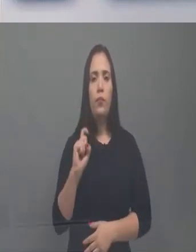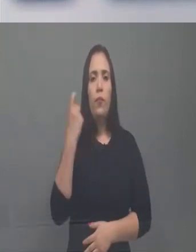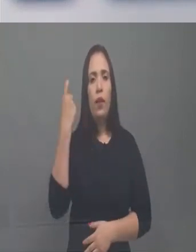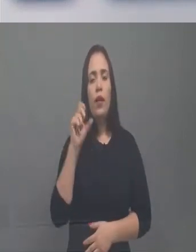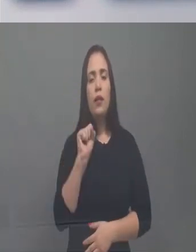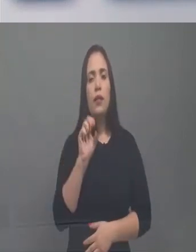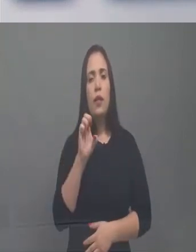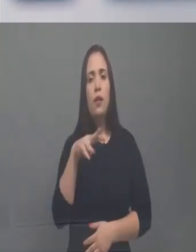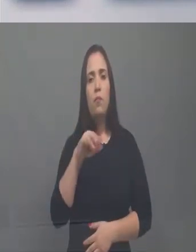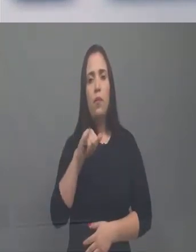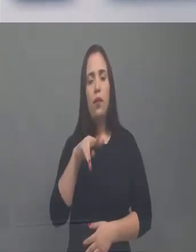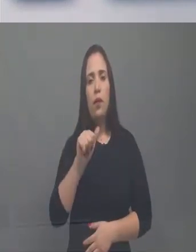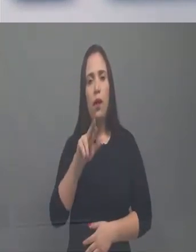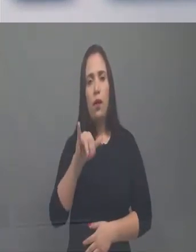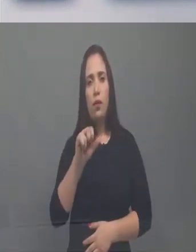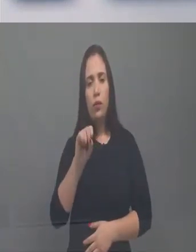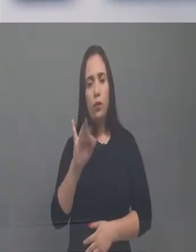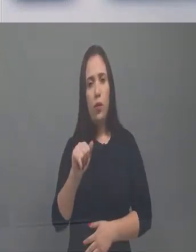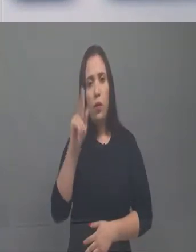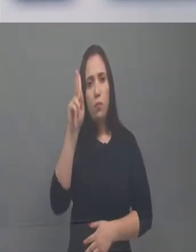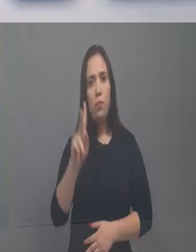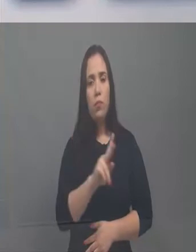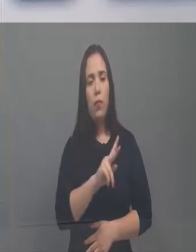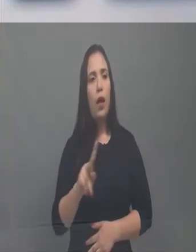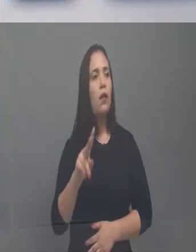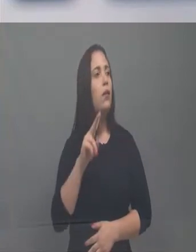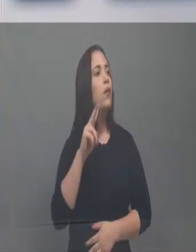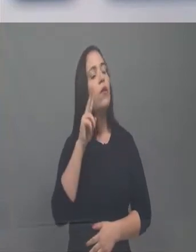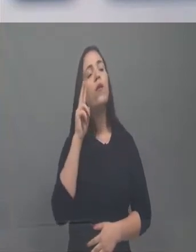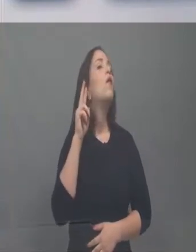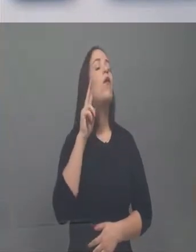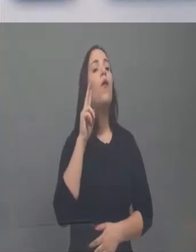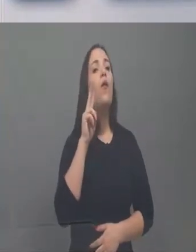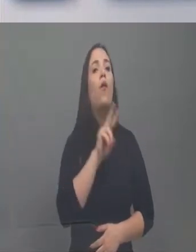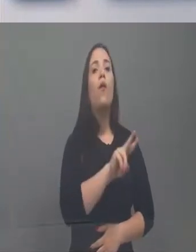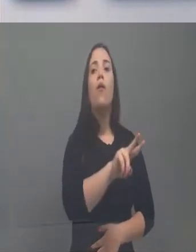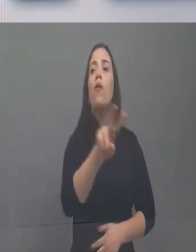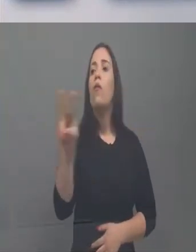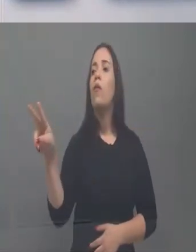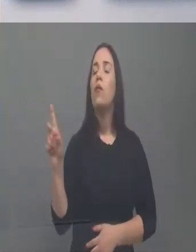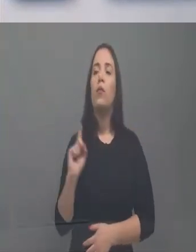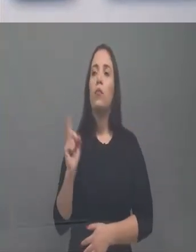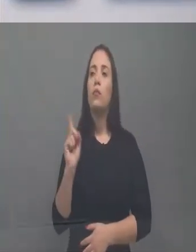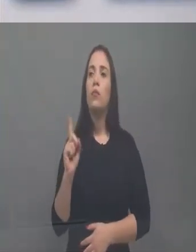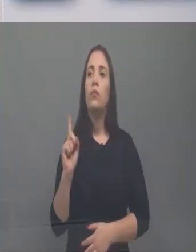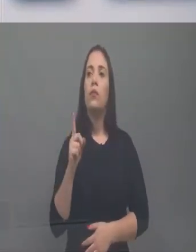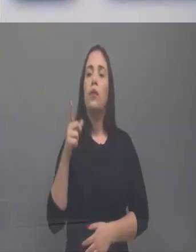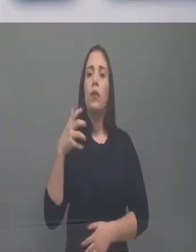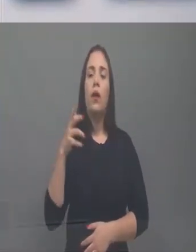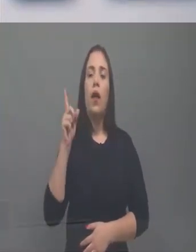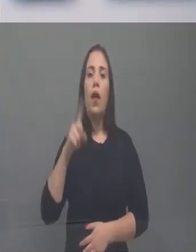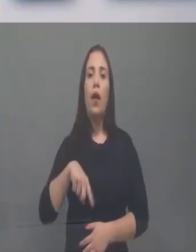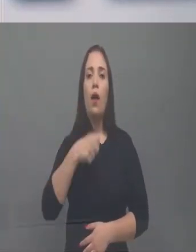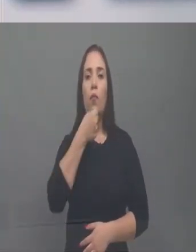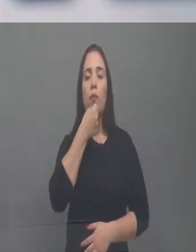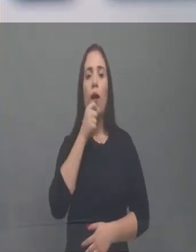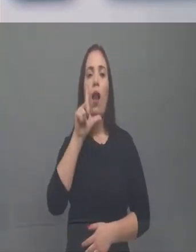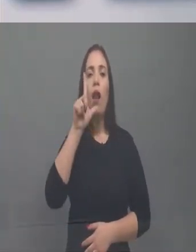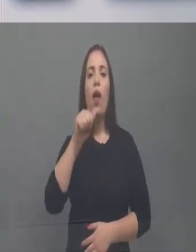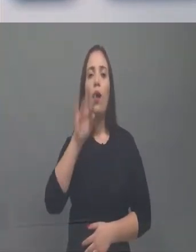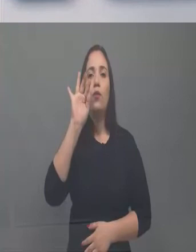padre celebrava, não olhava nem para quem estava assistindo. costas, era de costas. em latim, era em latim, e